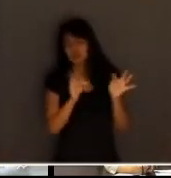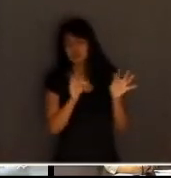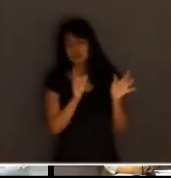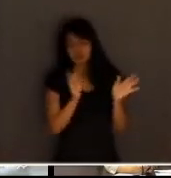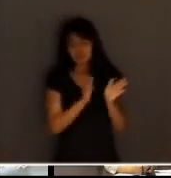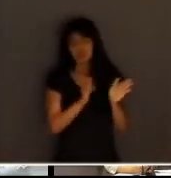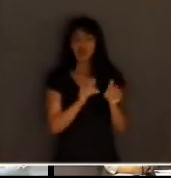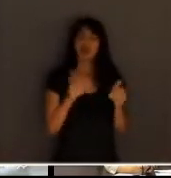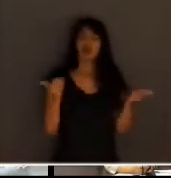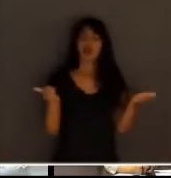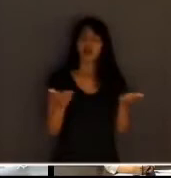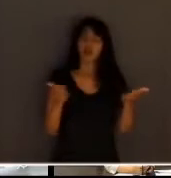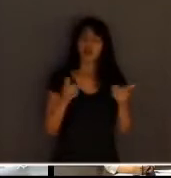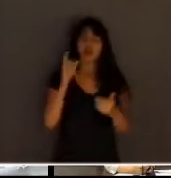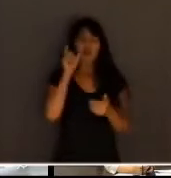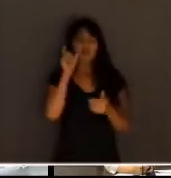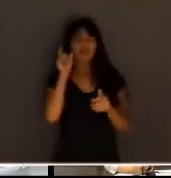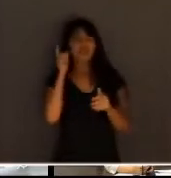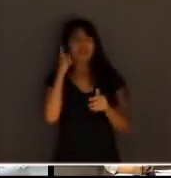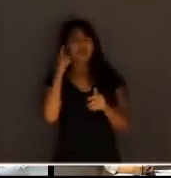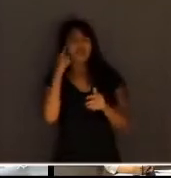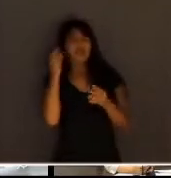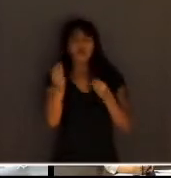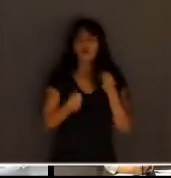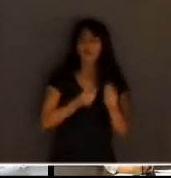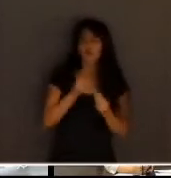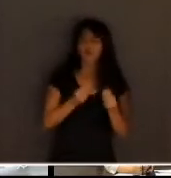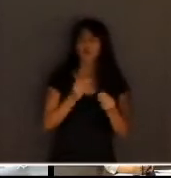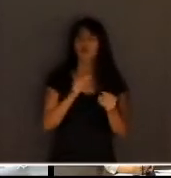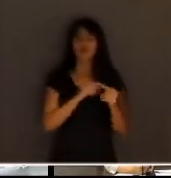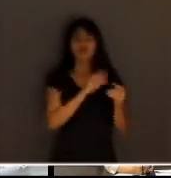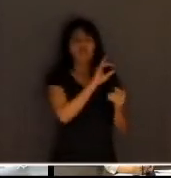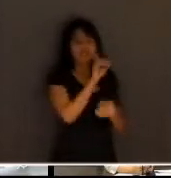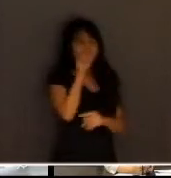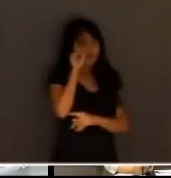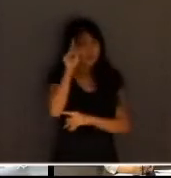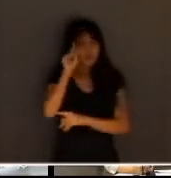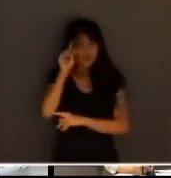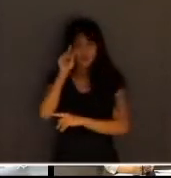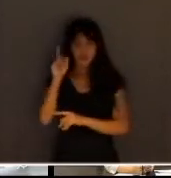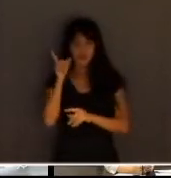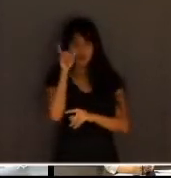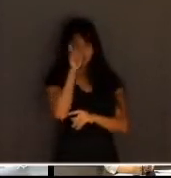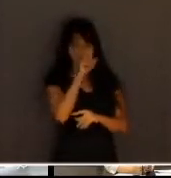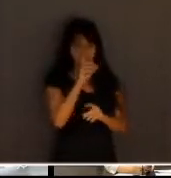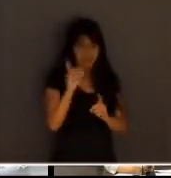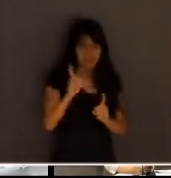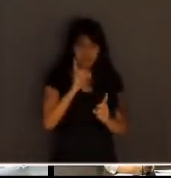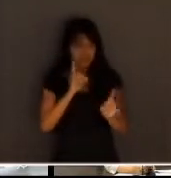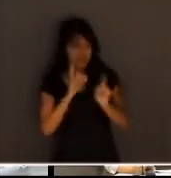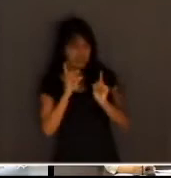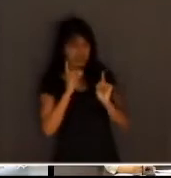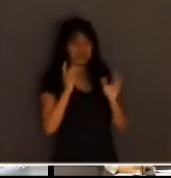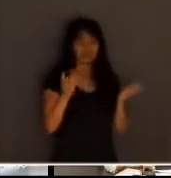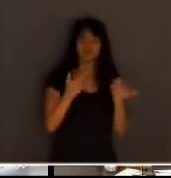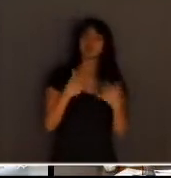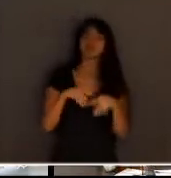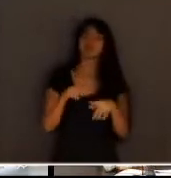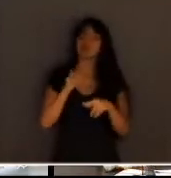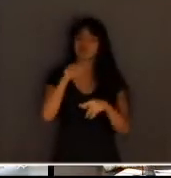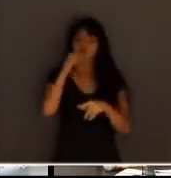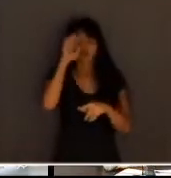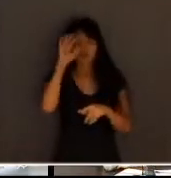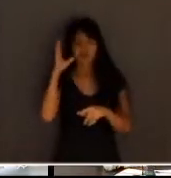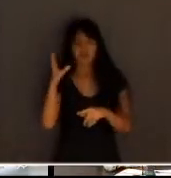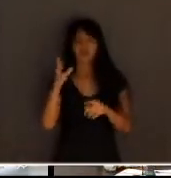a intenção é realmente essa, de a gente colocar do dia a dia as nossas dificuldades que vão aparecendo. Os deslocamentos dos jurados